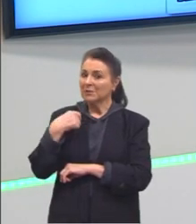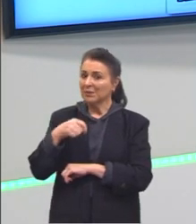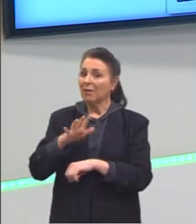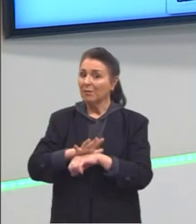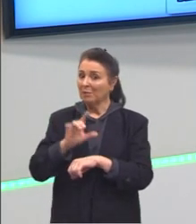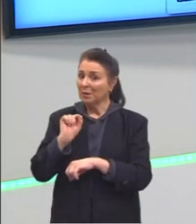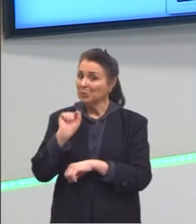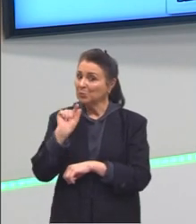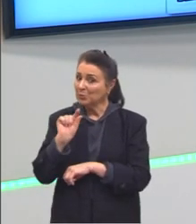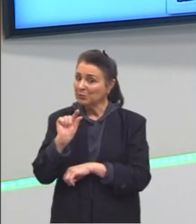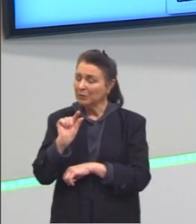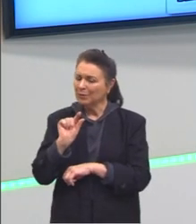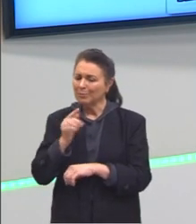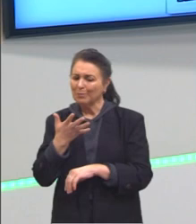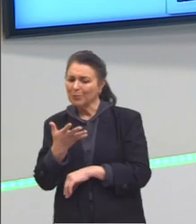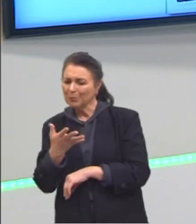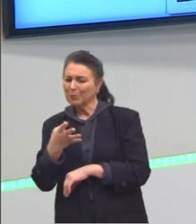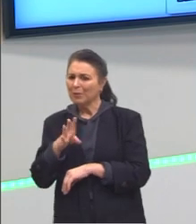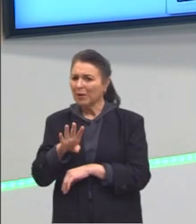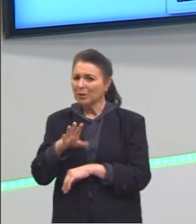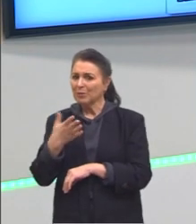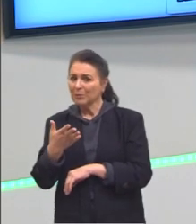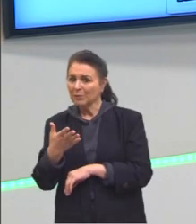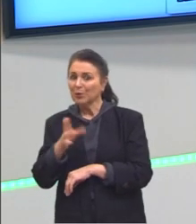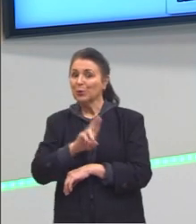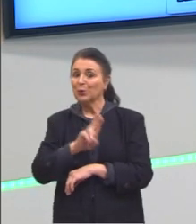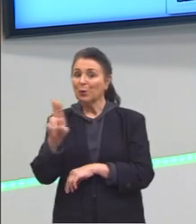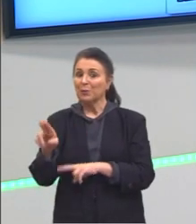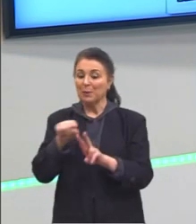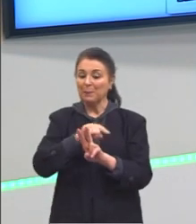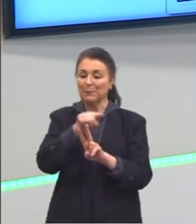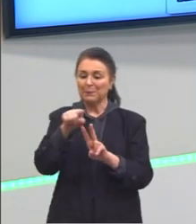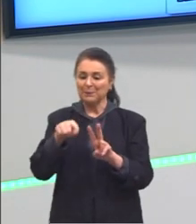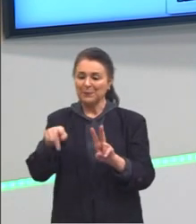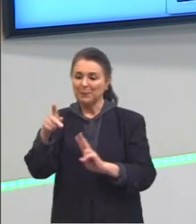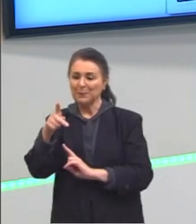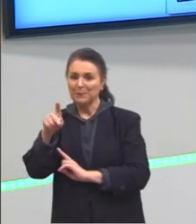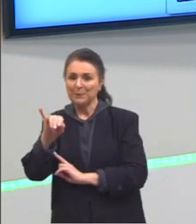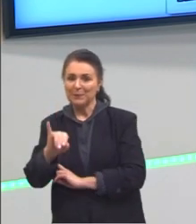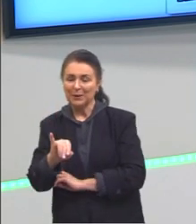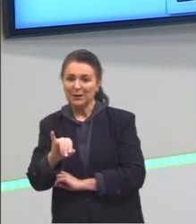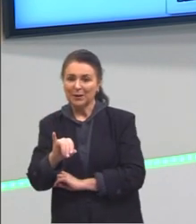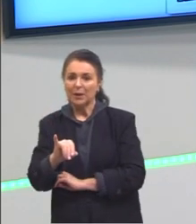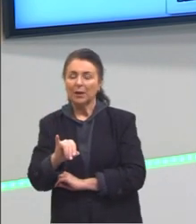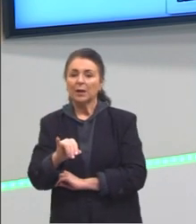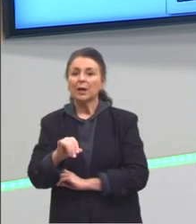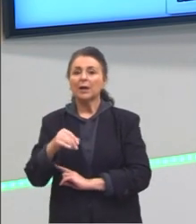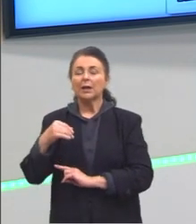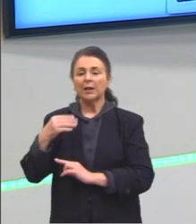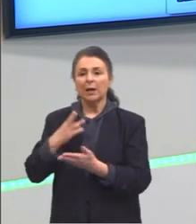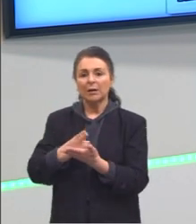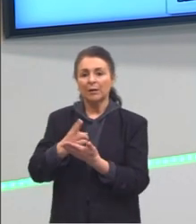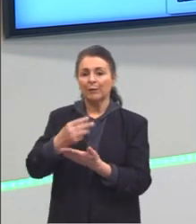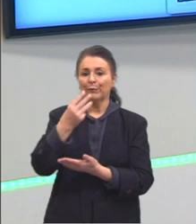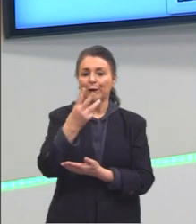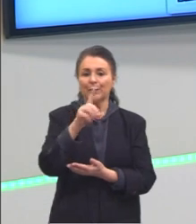aproximação, então, foi chamada de pi, que é o que nós conhecemos, a constante 3